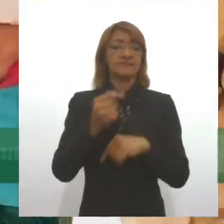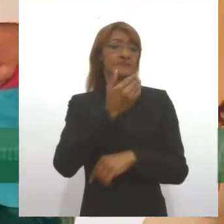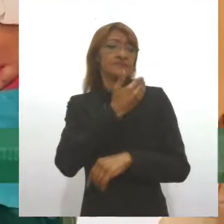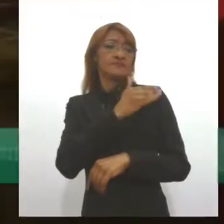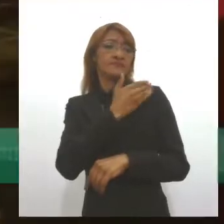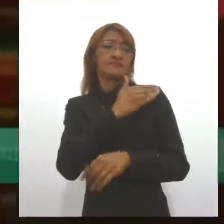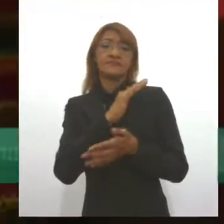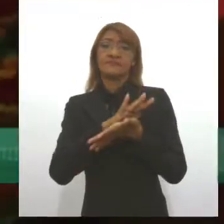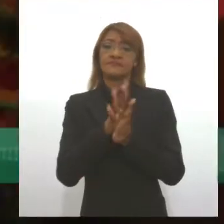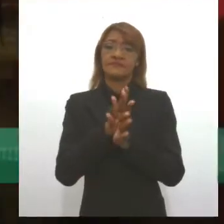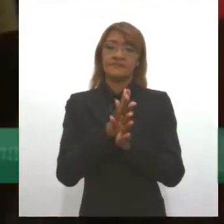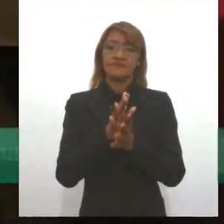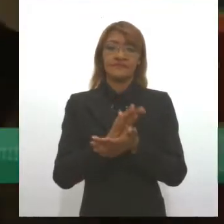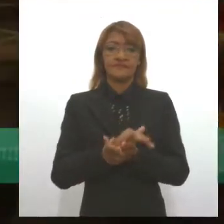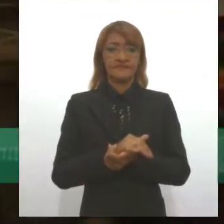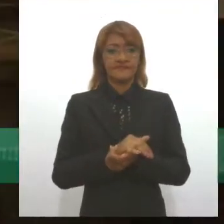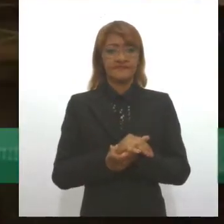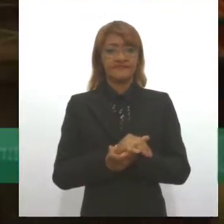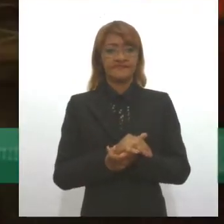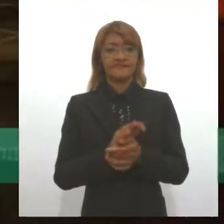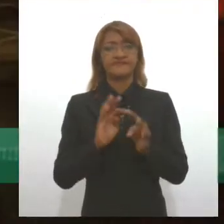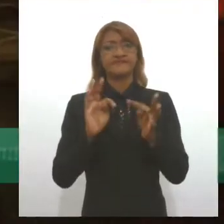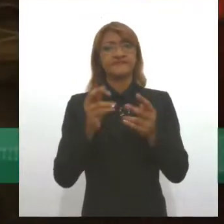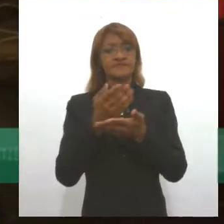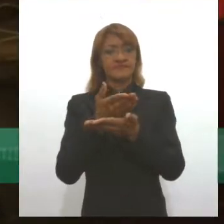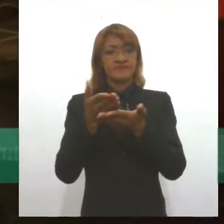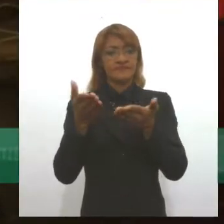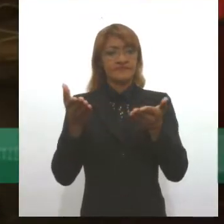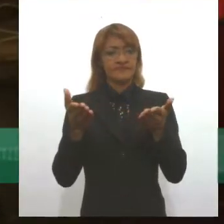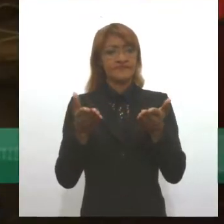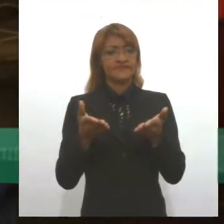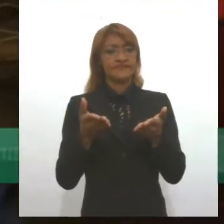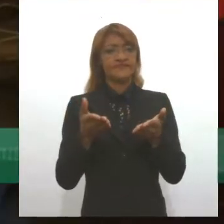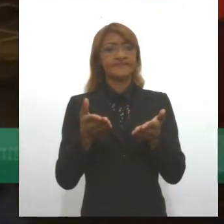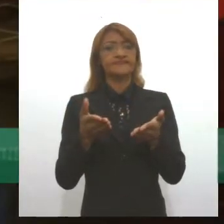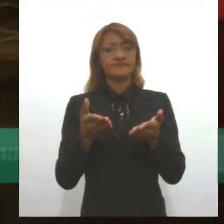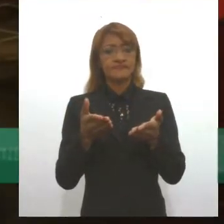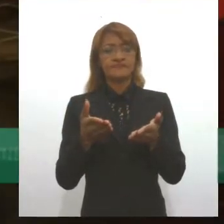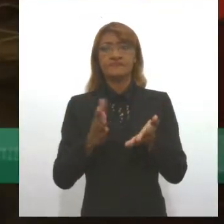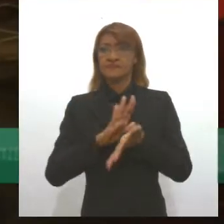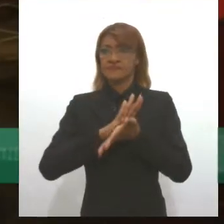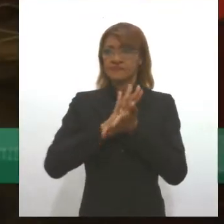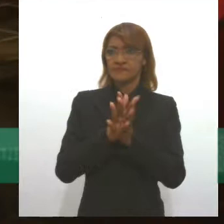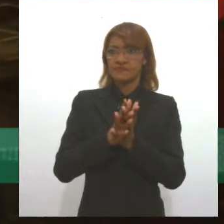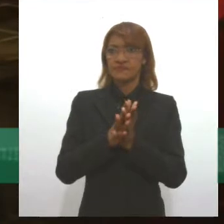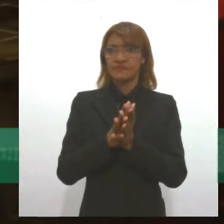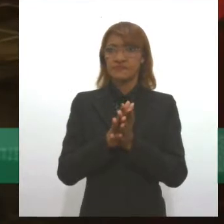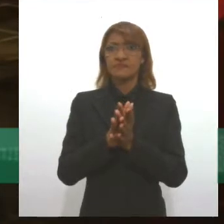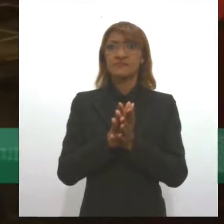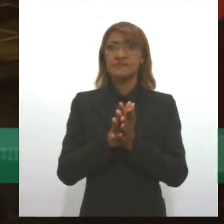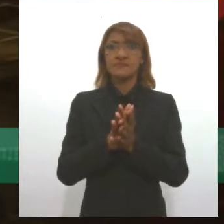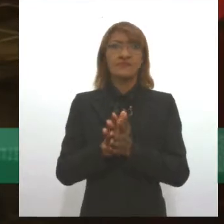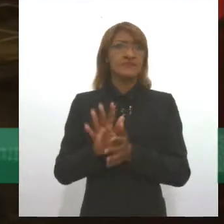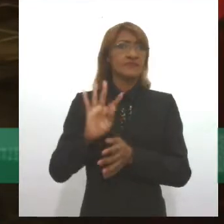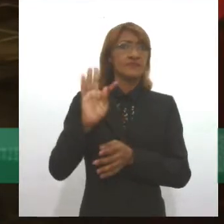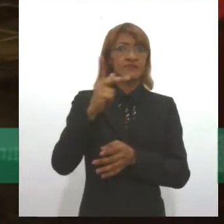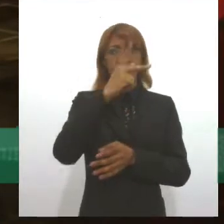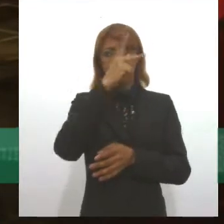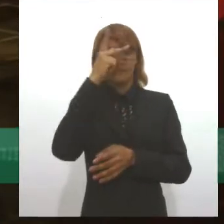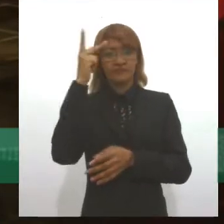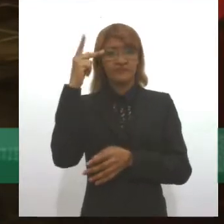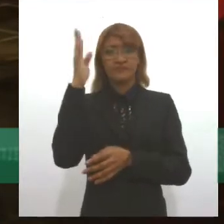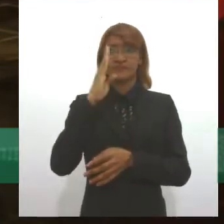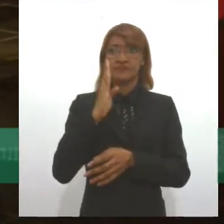povos. Todos esses preconceitos que são de conhecimento geral contra os ciganos no país,